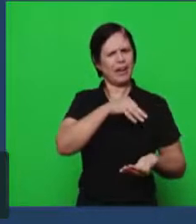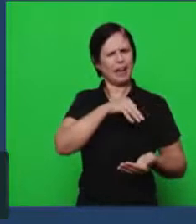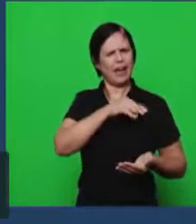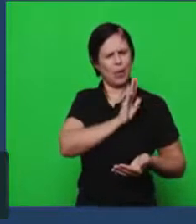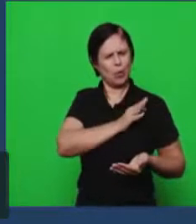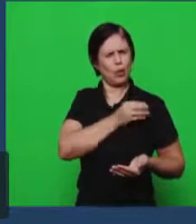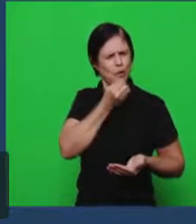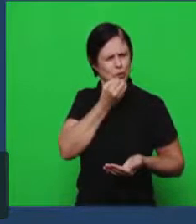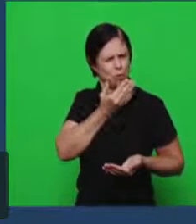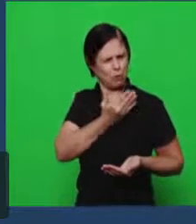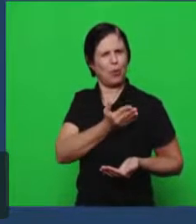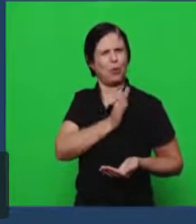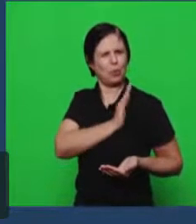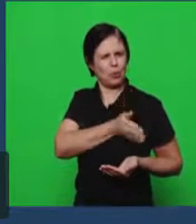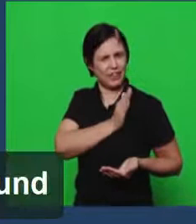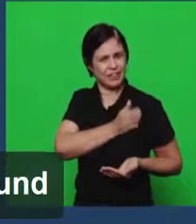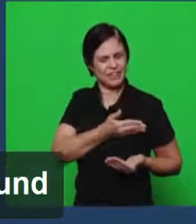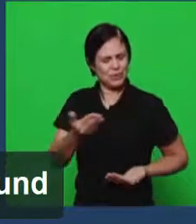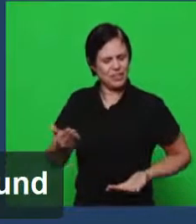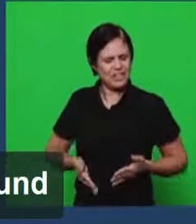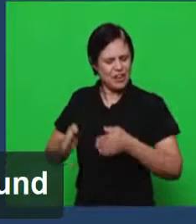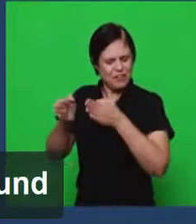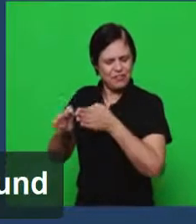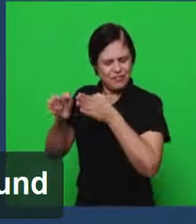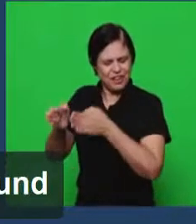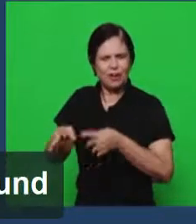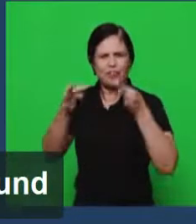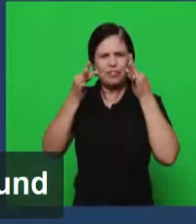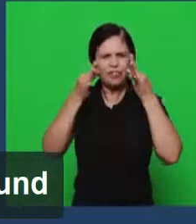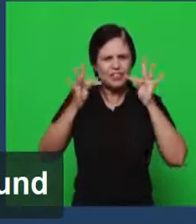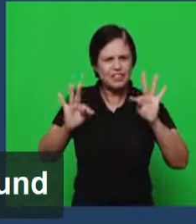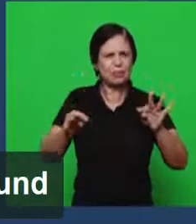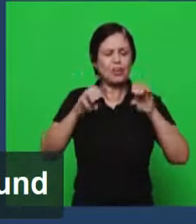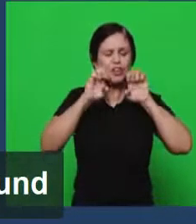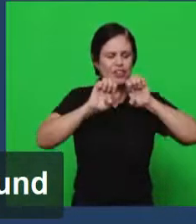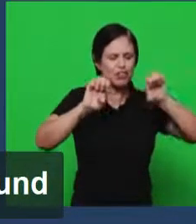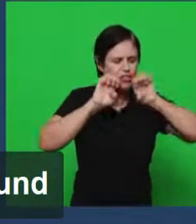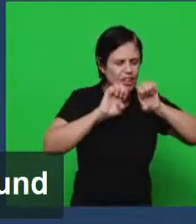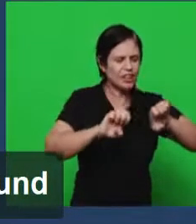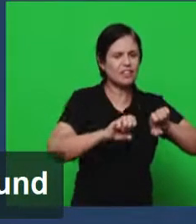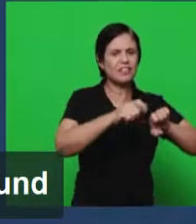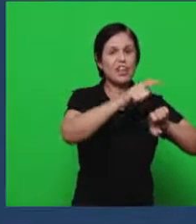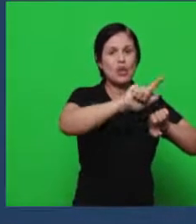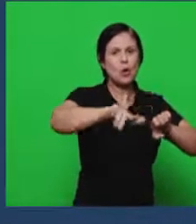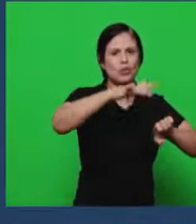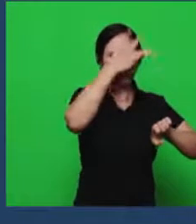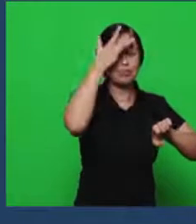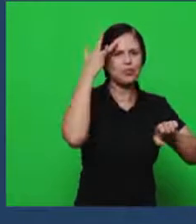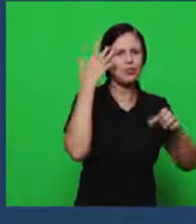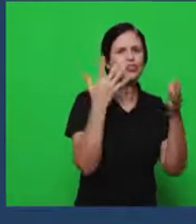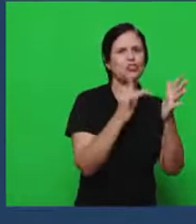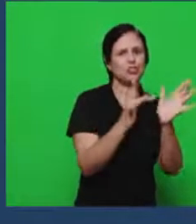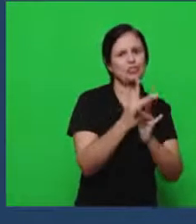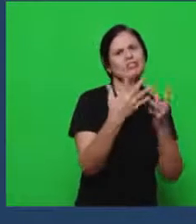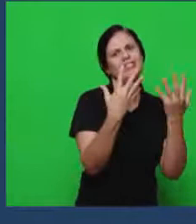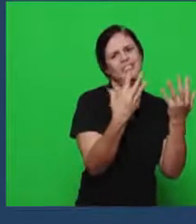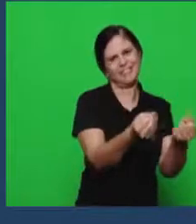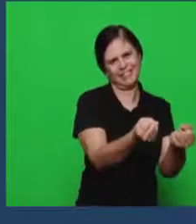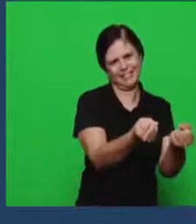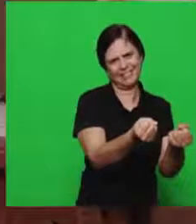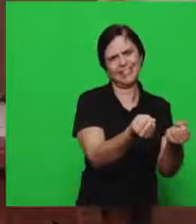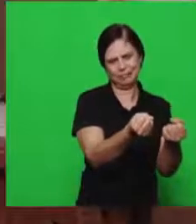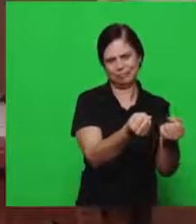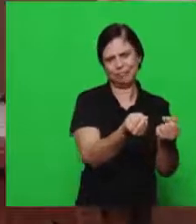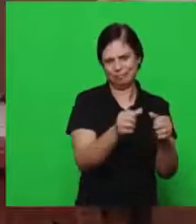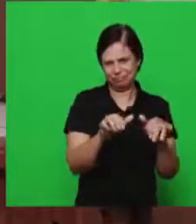sempre produzindo frutos ela dá frutos e continua dando frutos então isso é a boa terra então tudo isso está